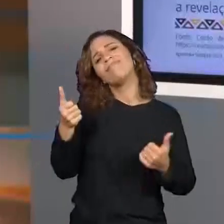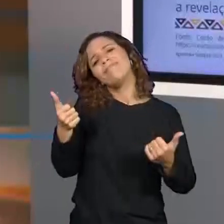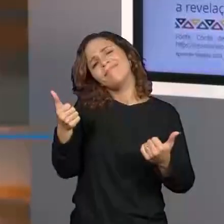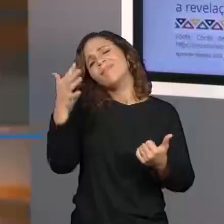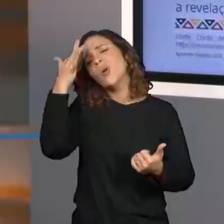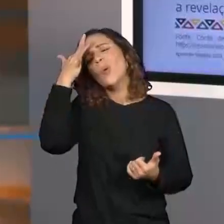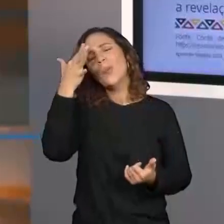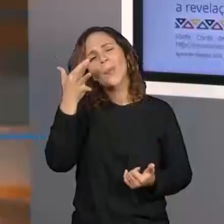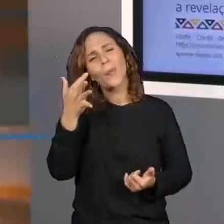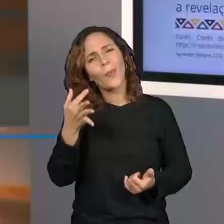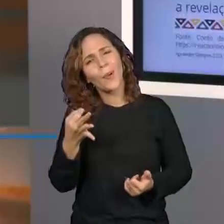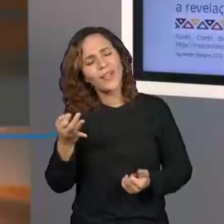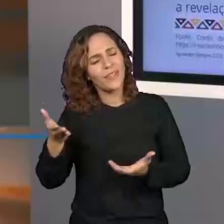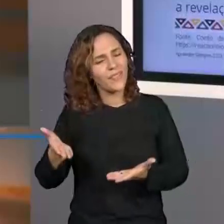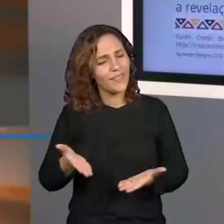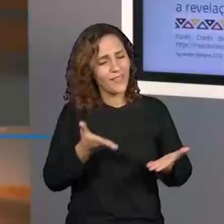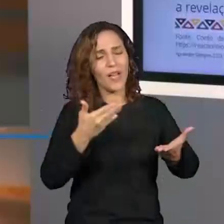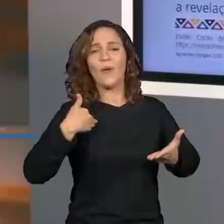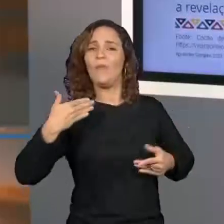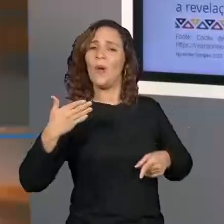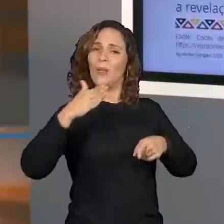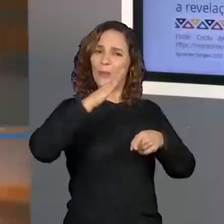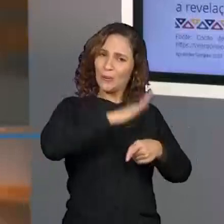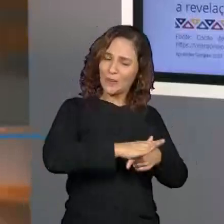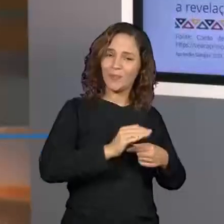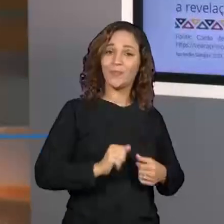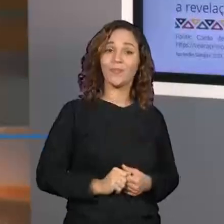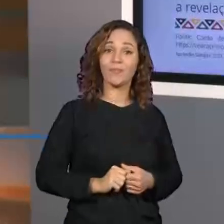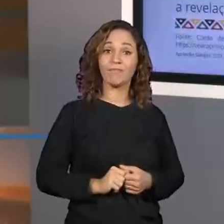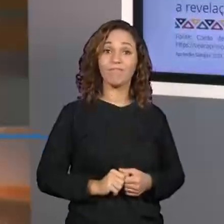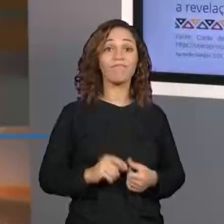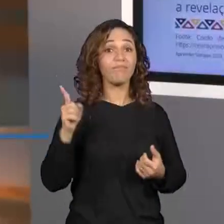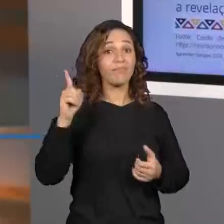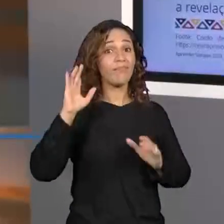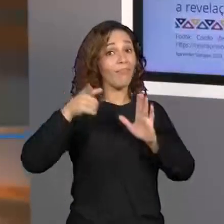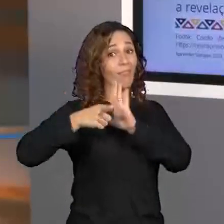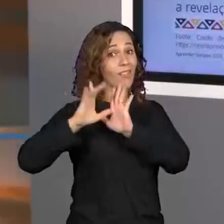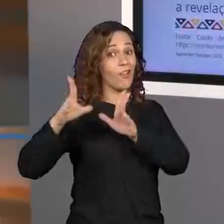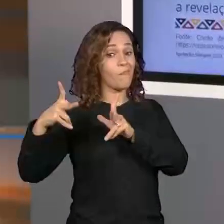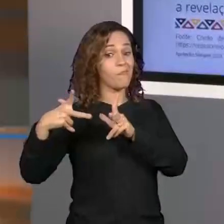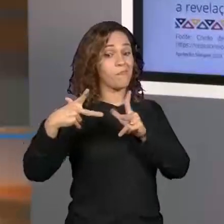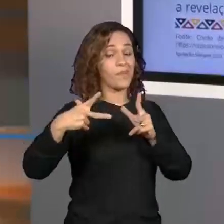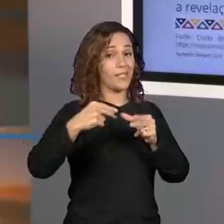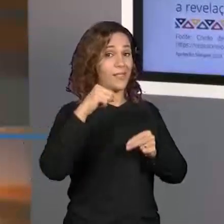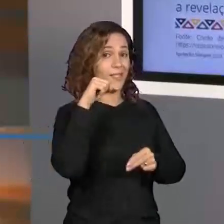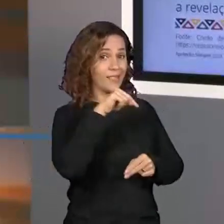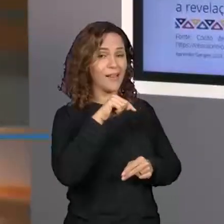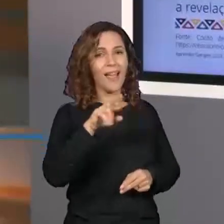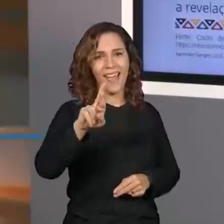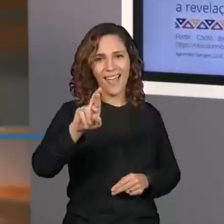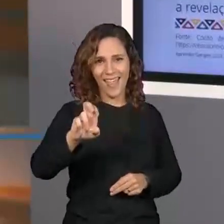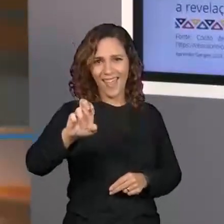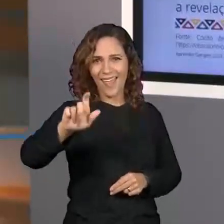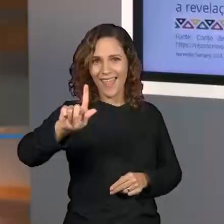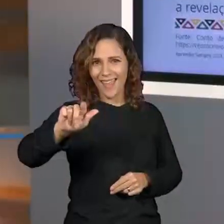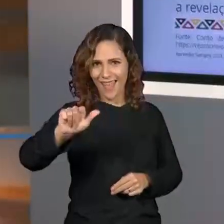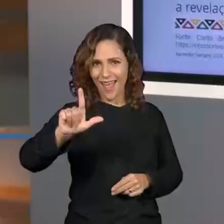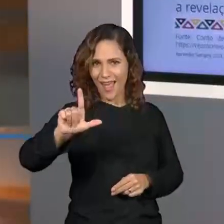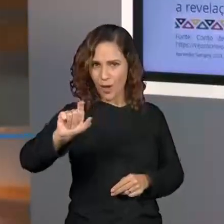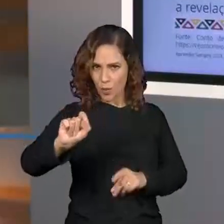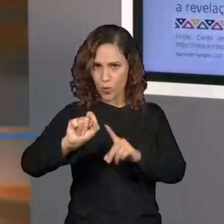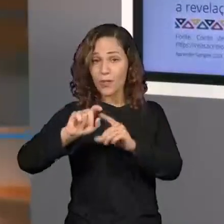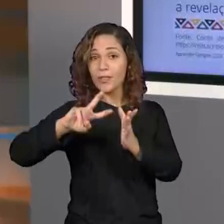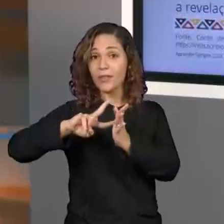compreendeu, e falou assim, eu vou te ajudar. Ela tinha dado um presente para o macaquinho antes que era o tamborzinho. Então, ela pensou,